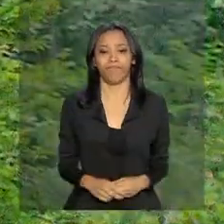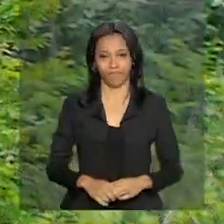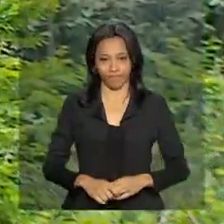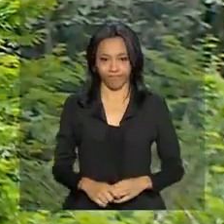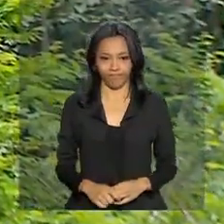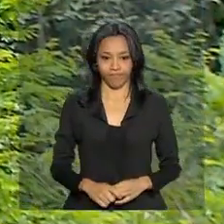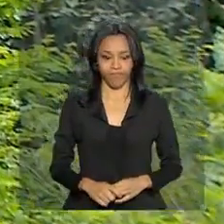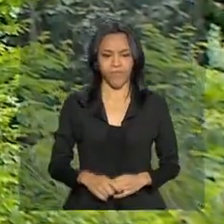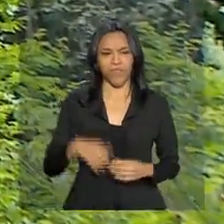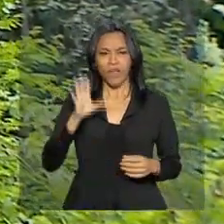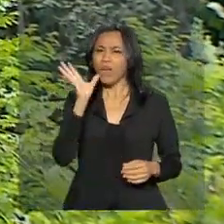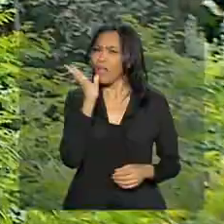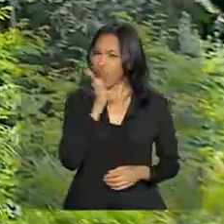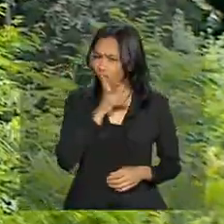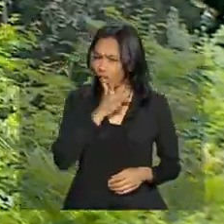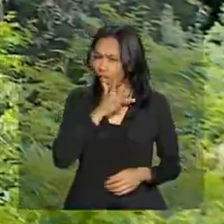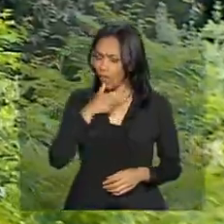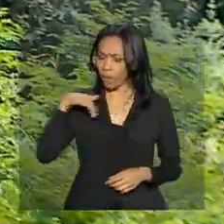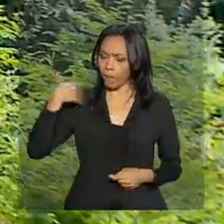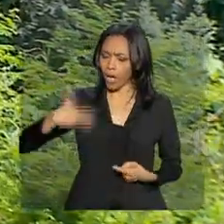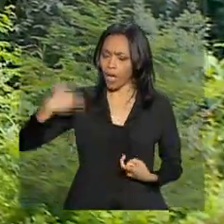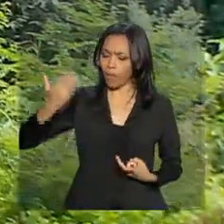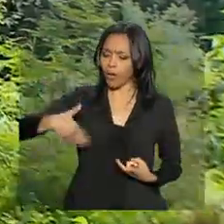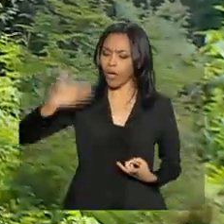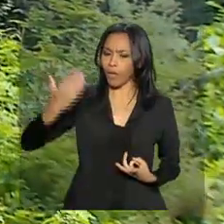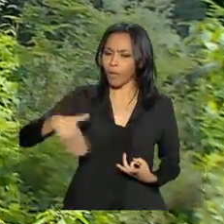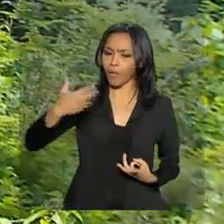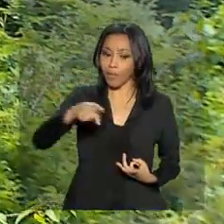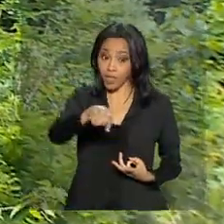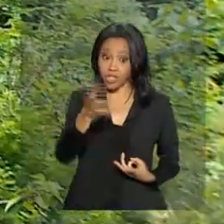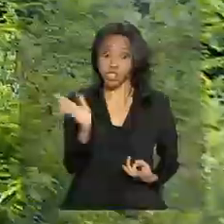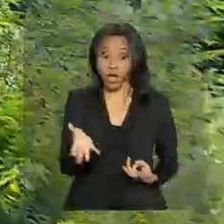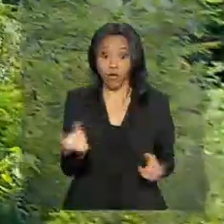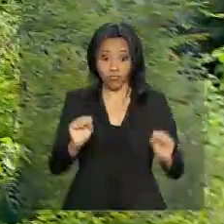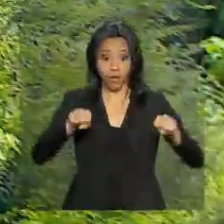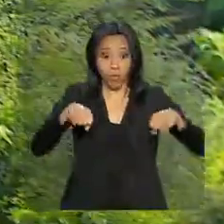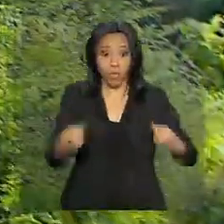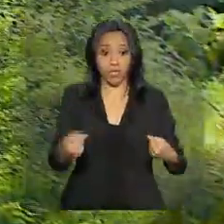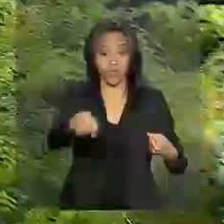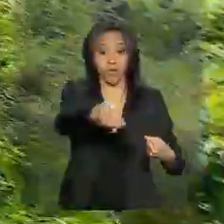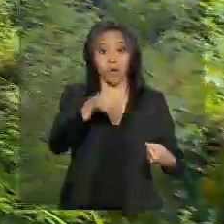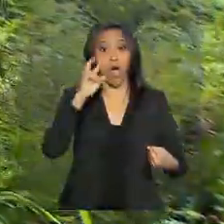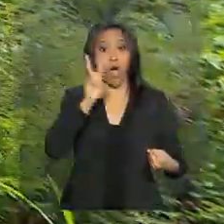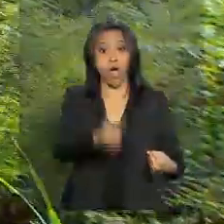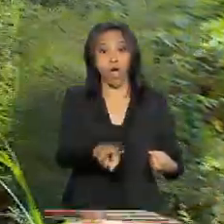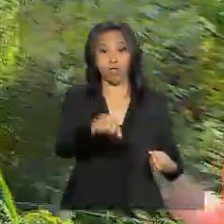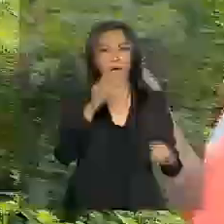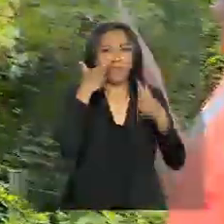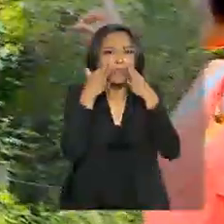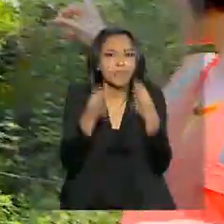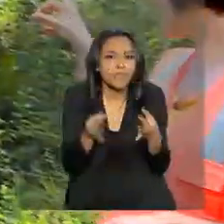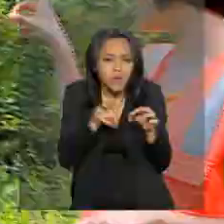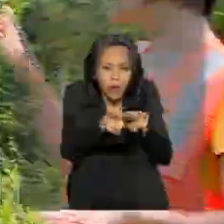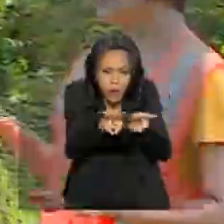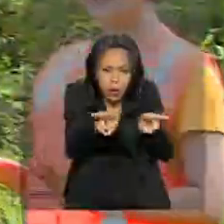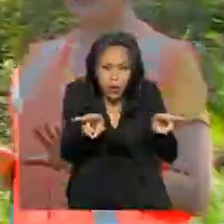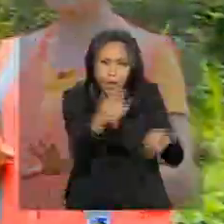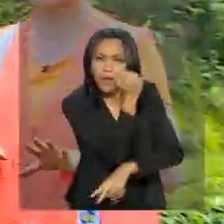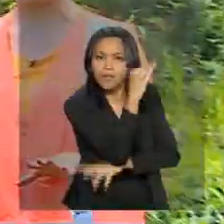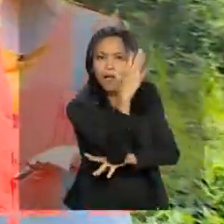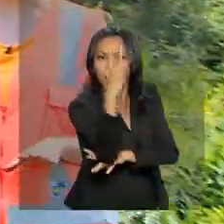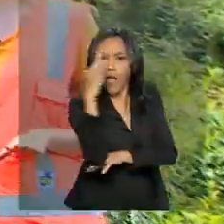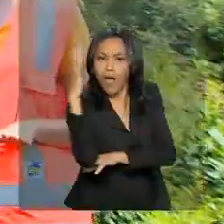O processo é lento, mas a natureza já começa a dar sinais de recuperação. Se a gente olhar com atenção, as árvores